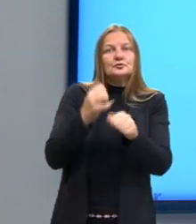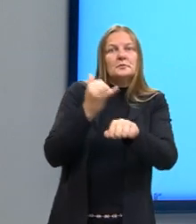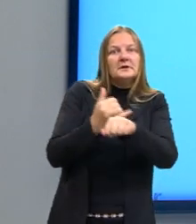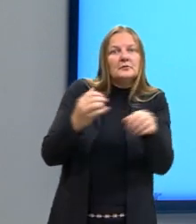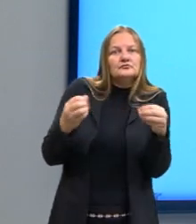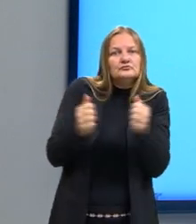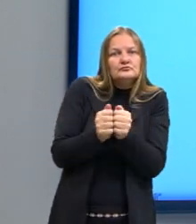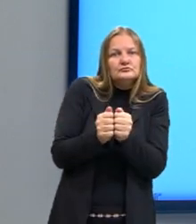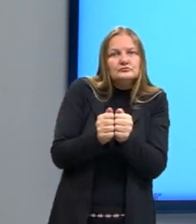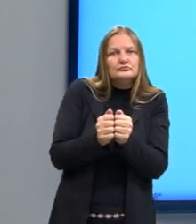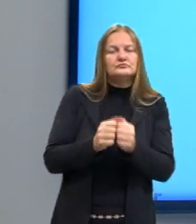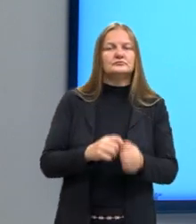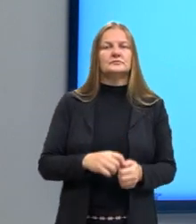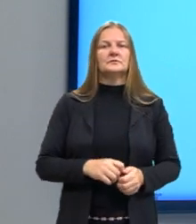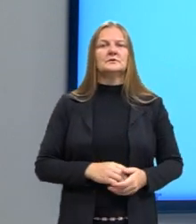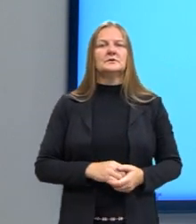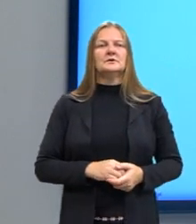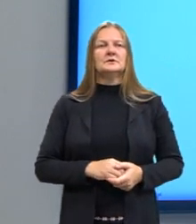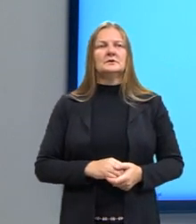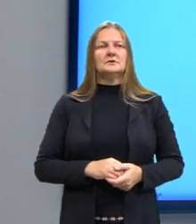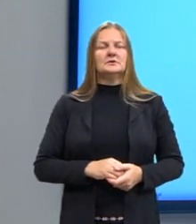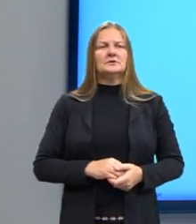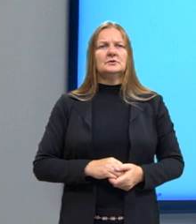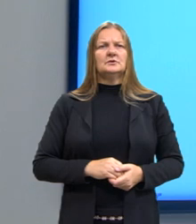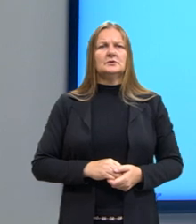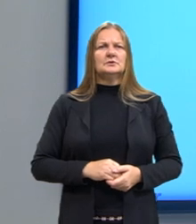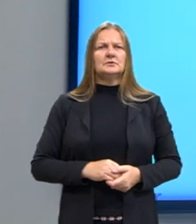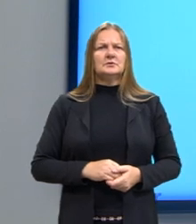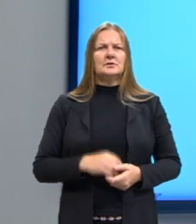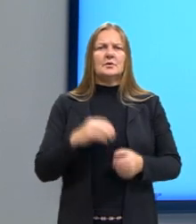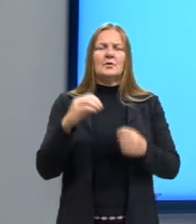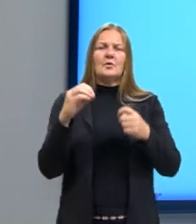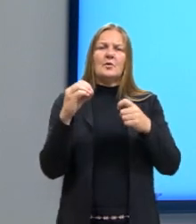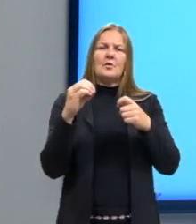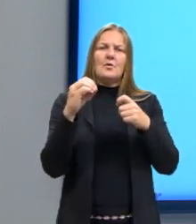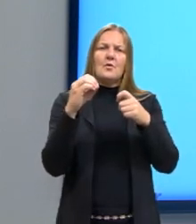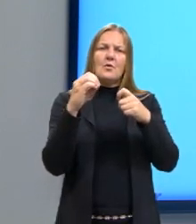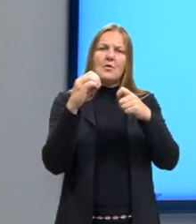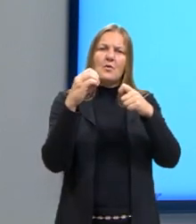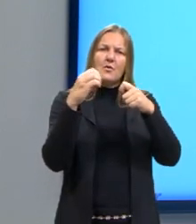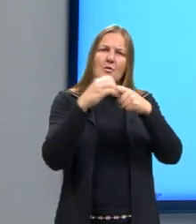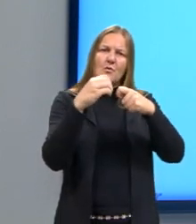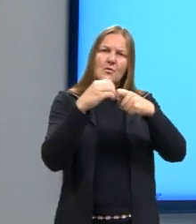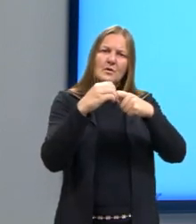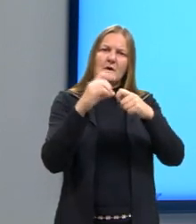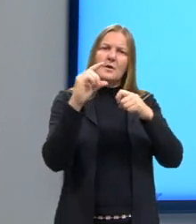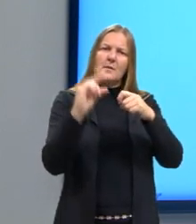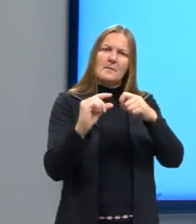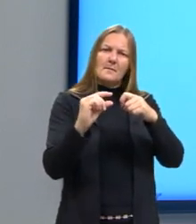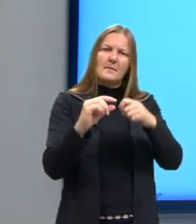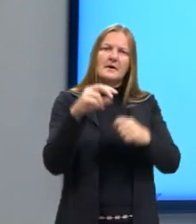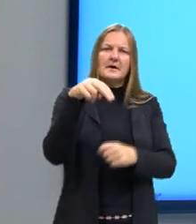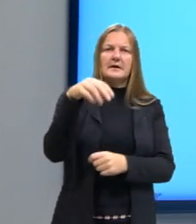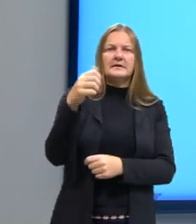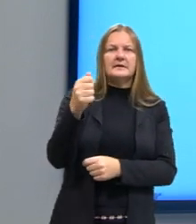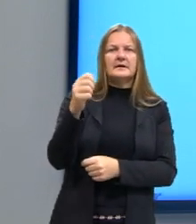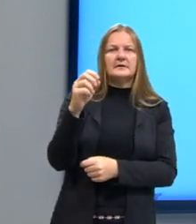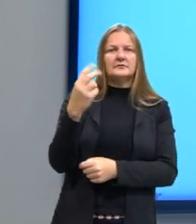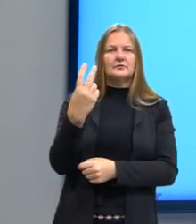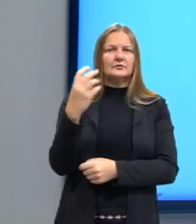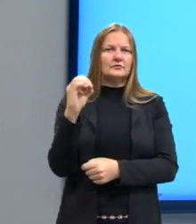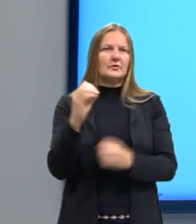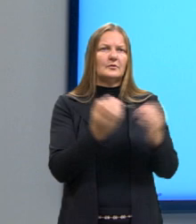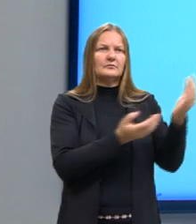metais que têm um NOX baixo, um número de oxidação. Aí nós temos o exemplo do NA2O, o